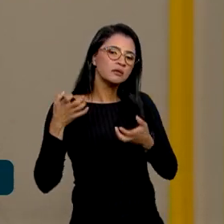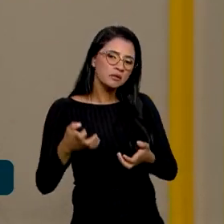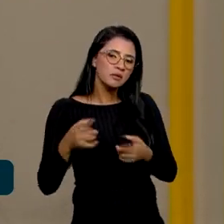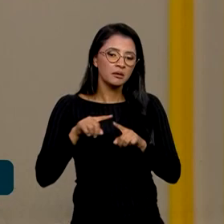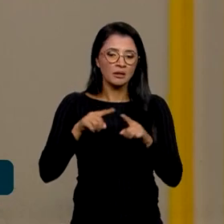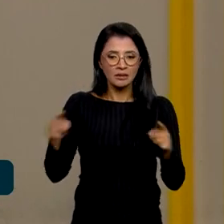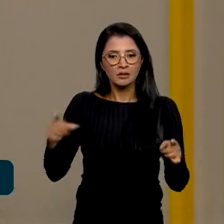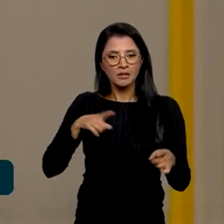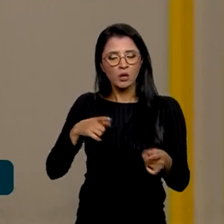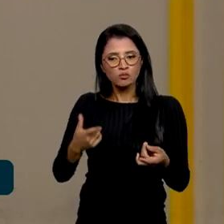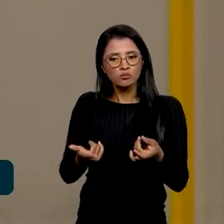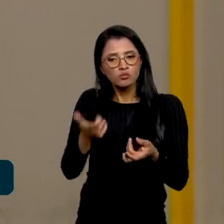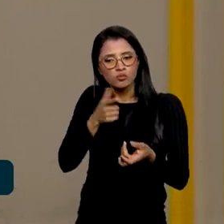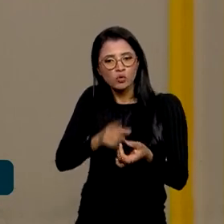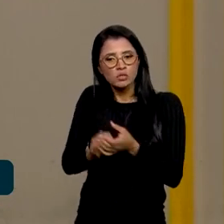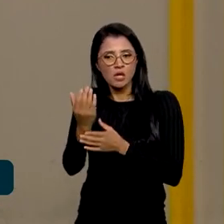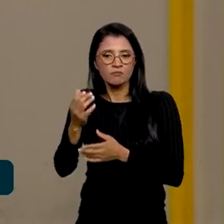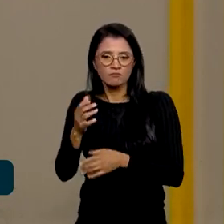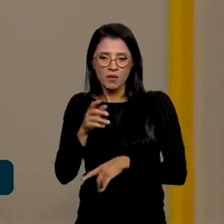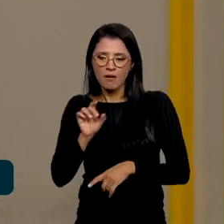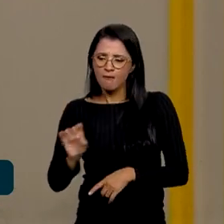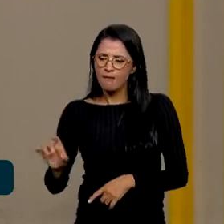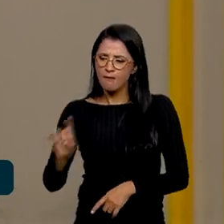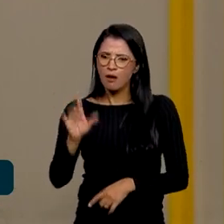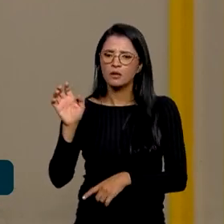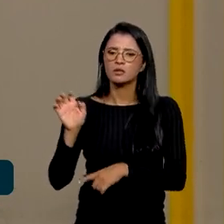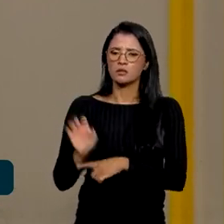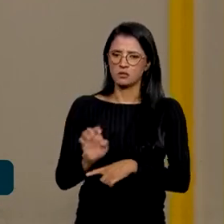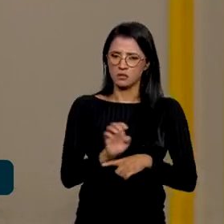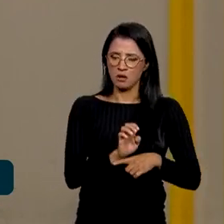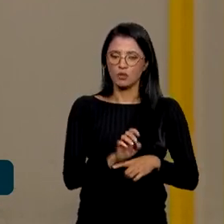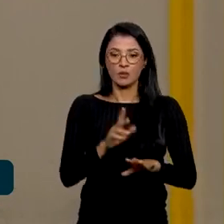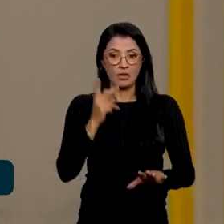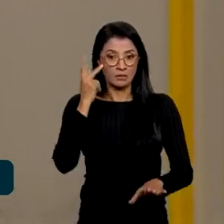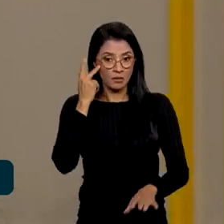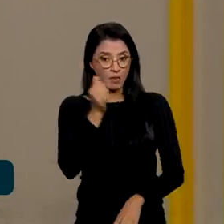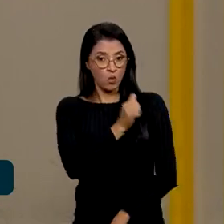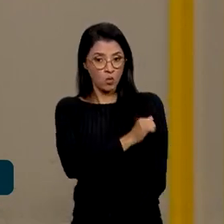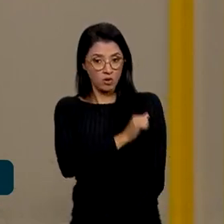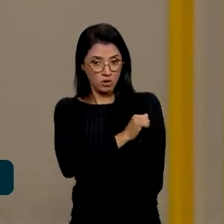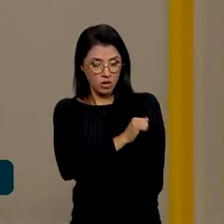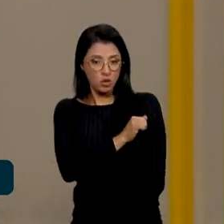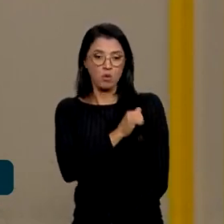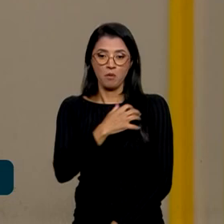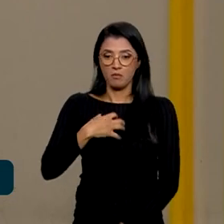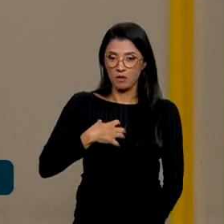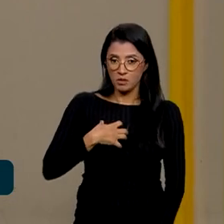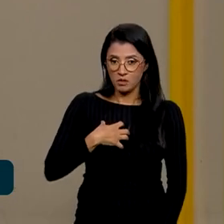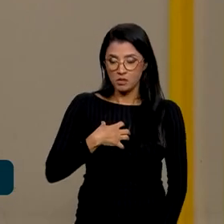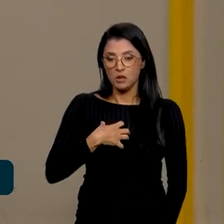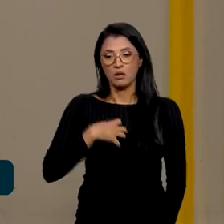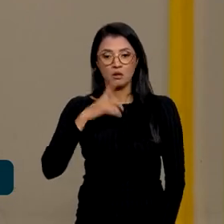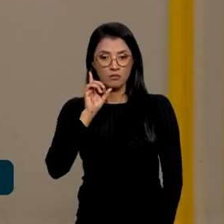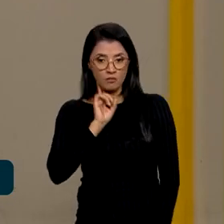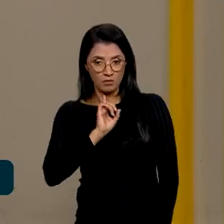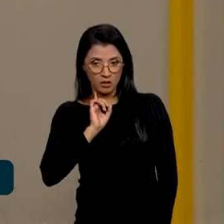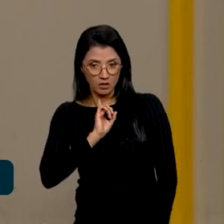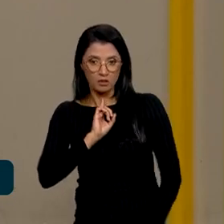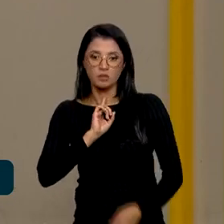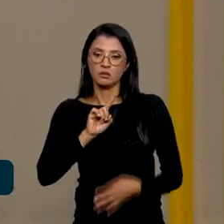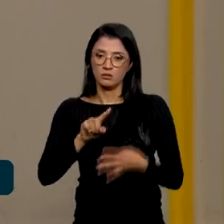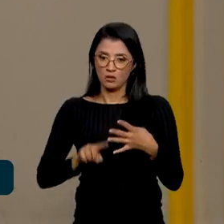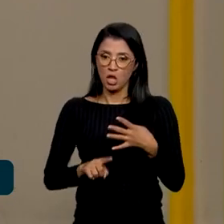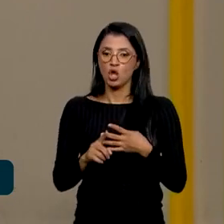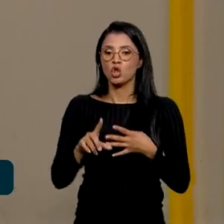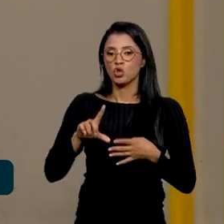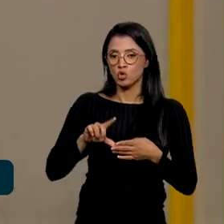com pontões cada estado, sendo que São Paulo, Rio, Bahia e Minas são dois,